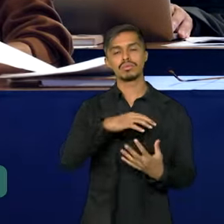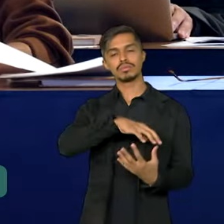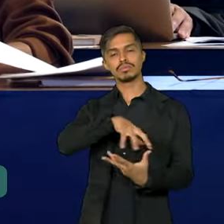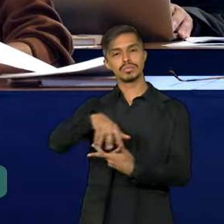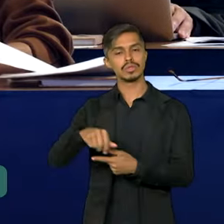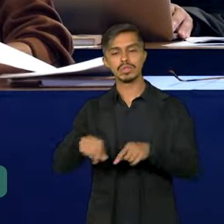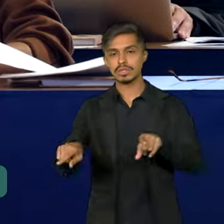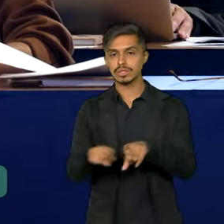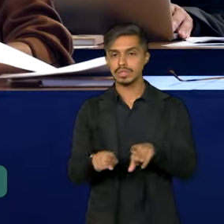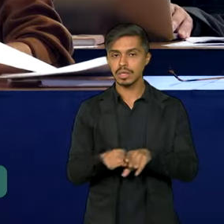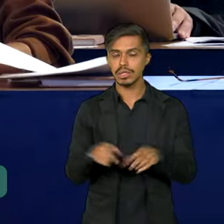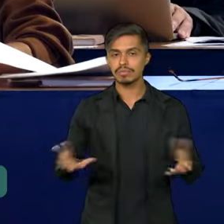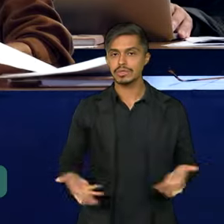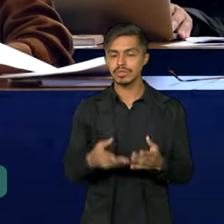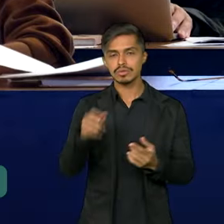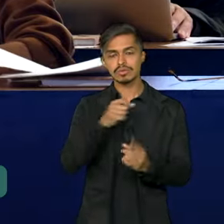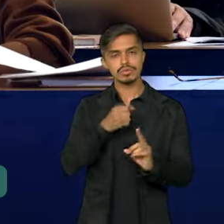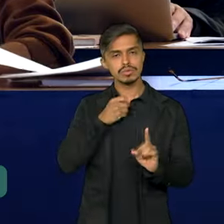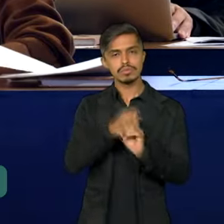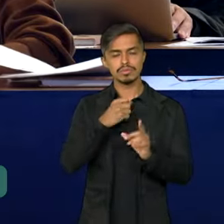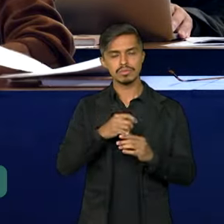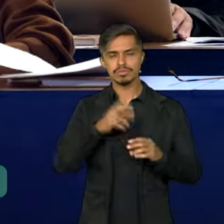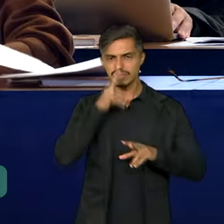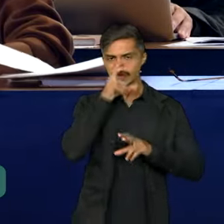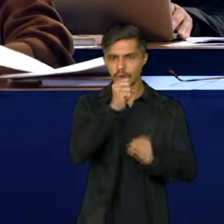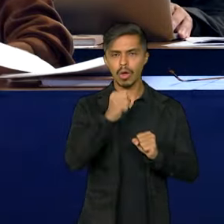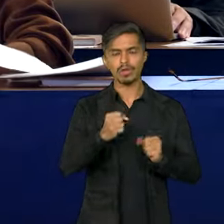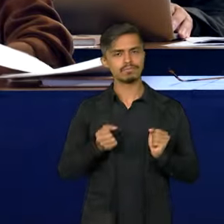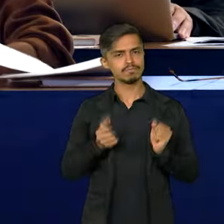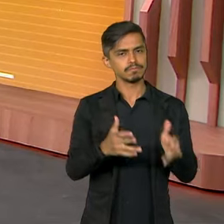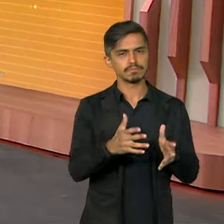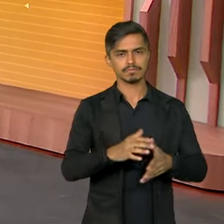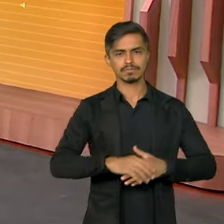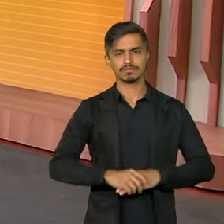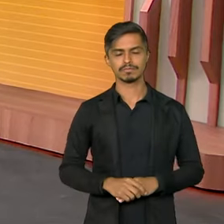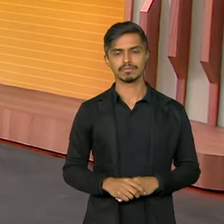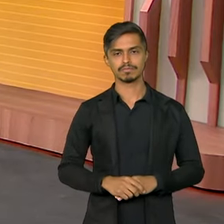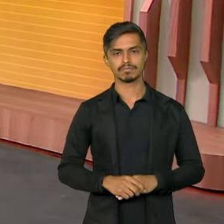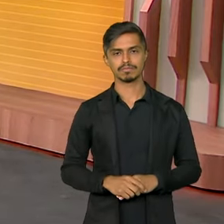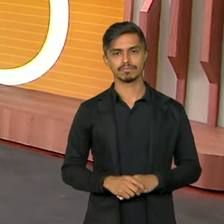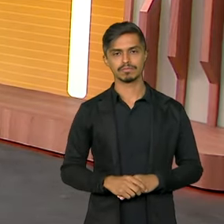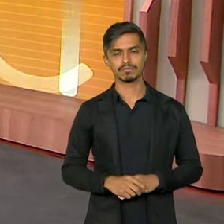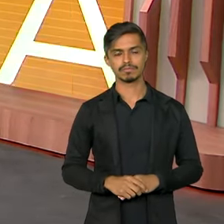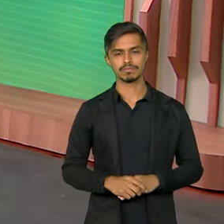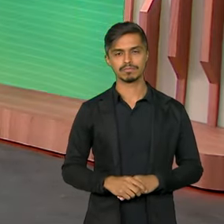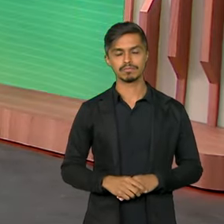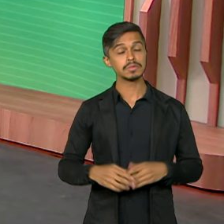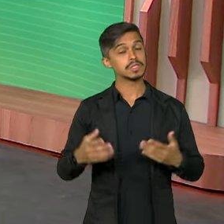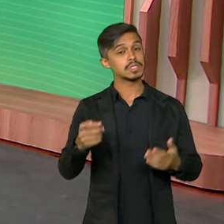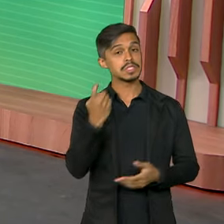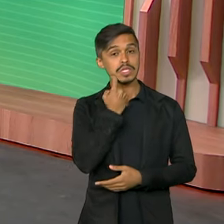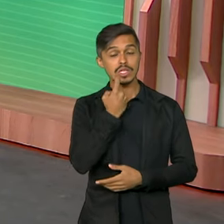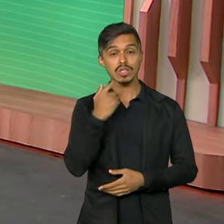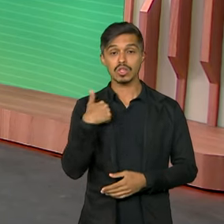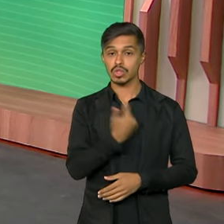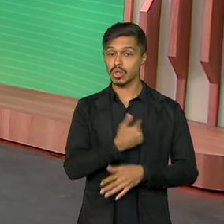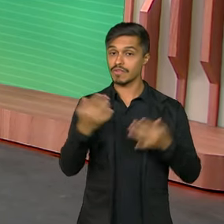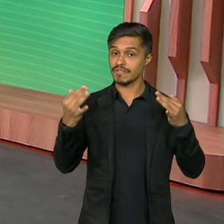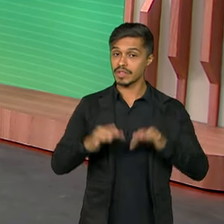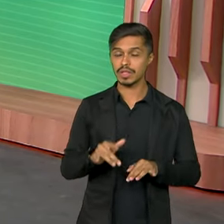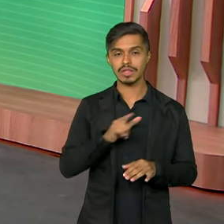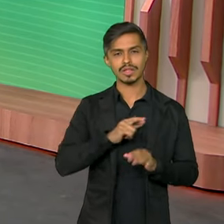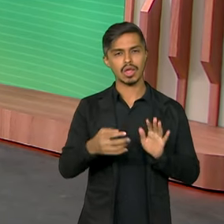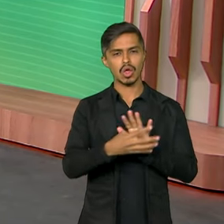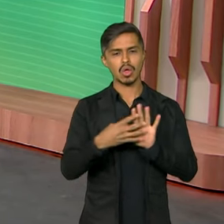e ações efetivas entre nossos países. E toda sexta-feira a gente encerra o nosso jornal